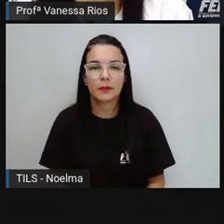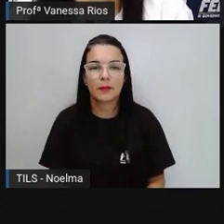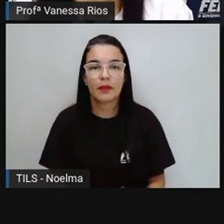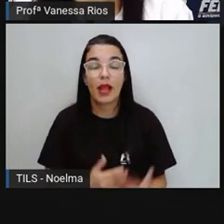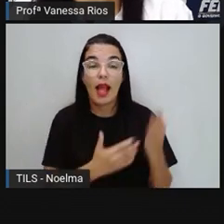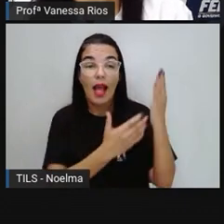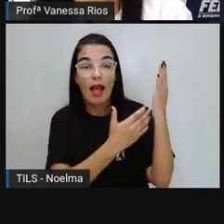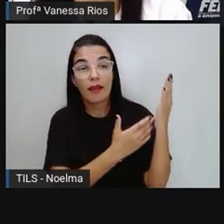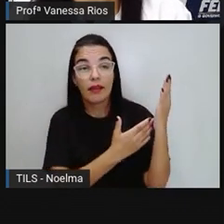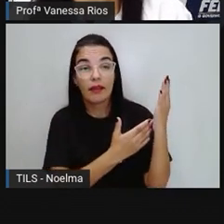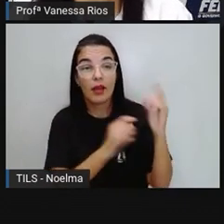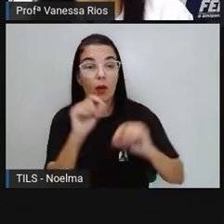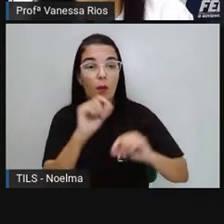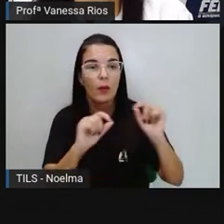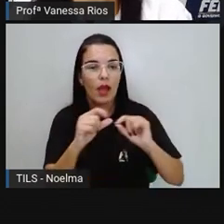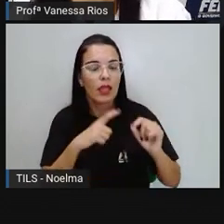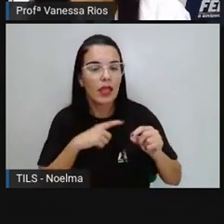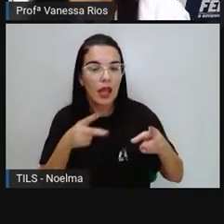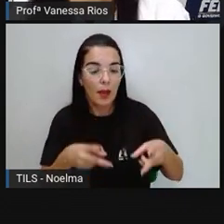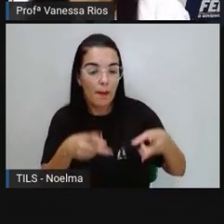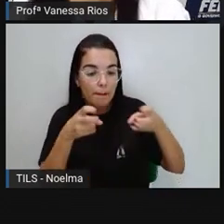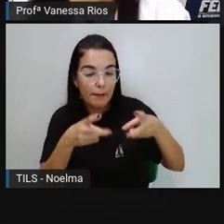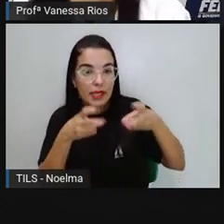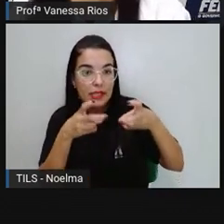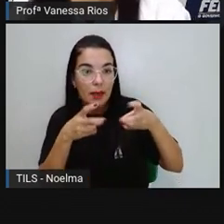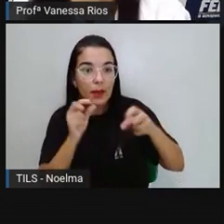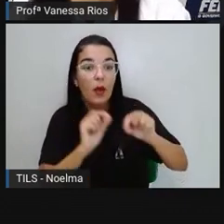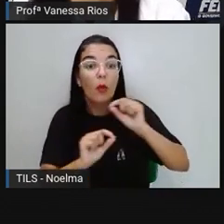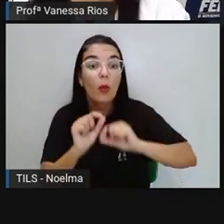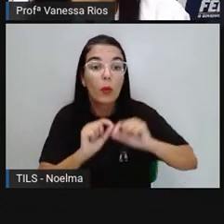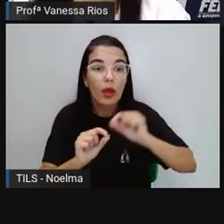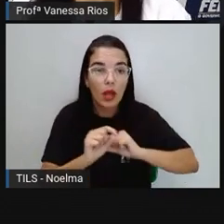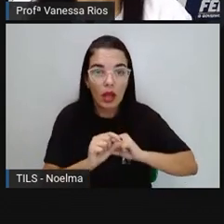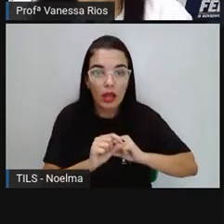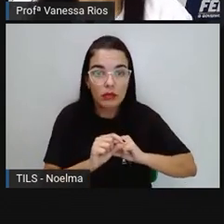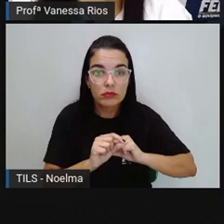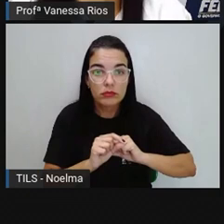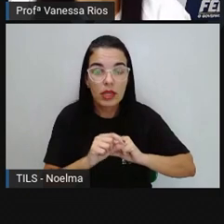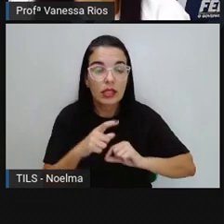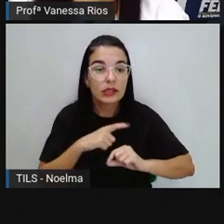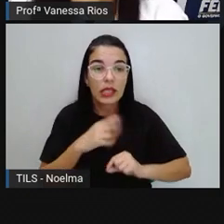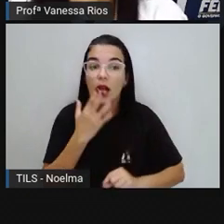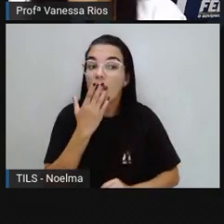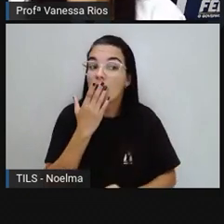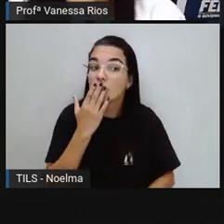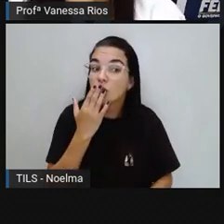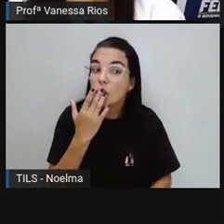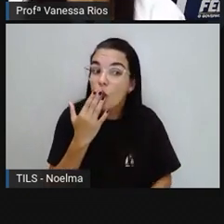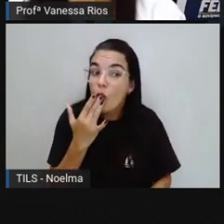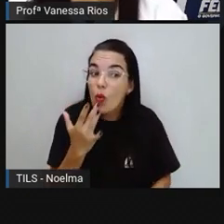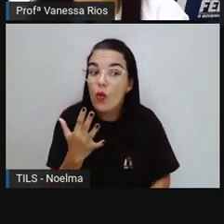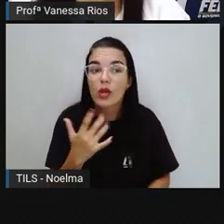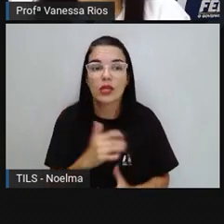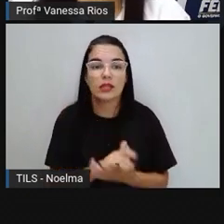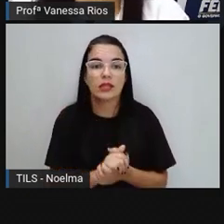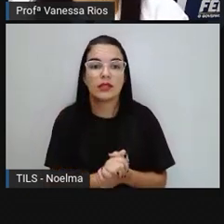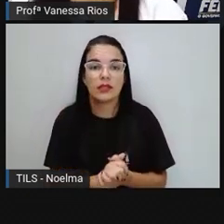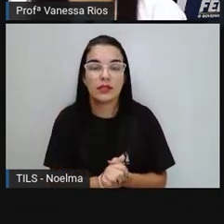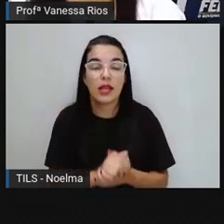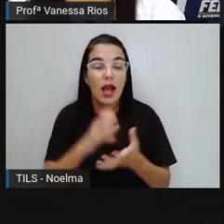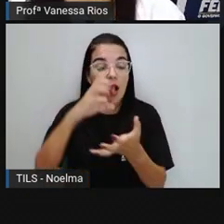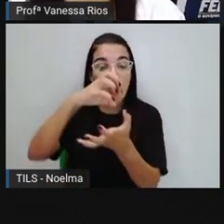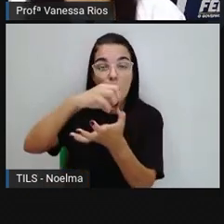mapa mundial aqui, não é, a gente consegue observar, é, observando as cores, olhando as cores, os